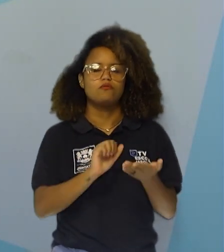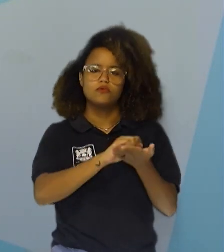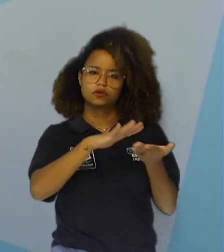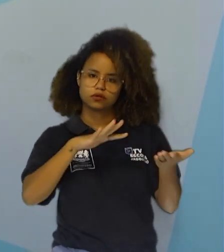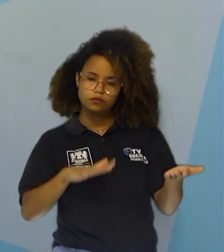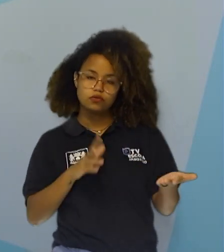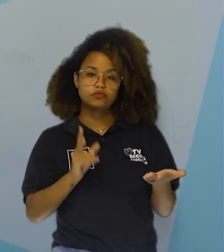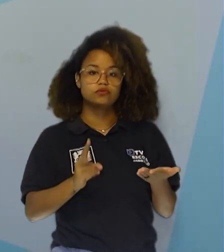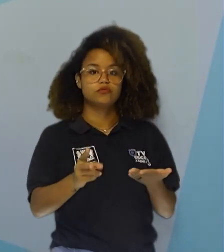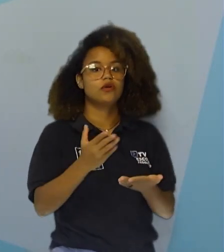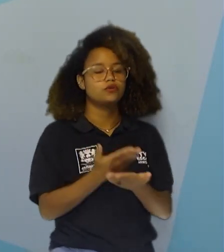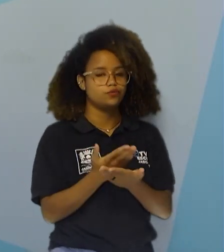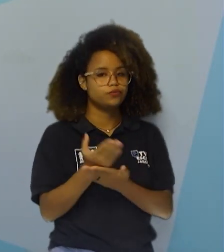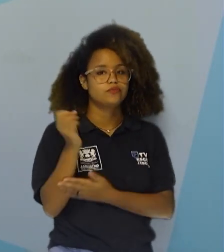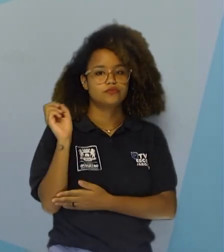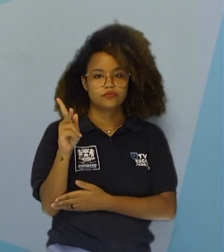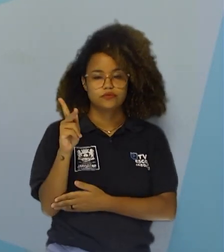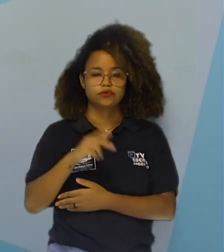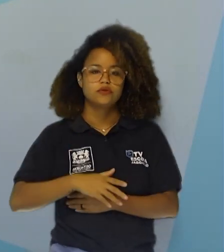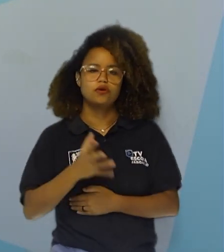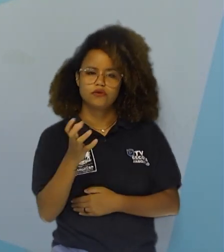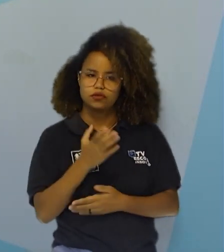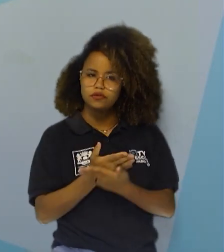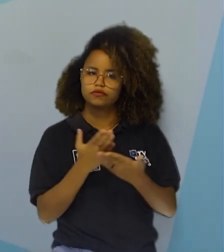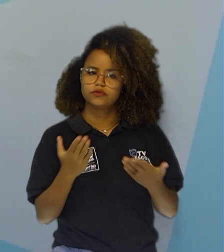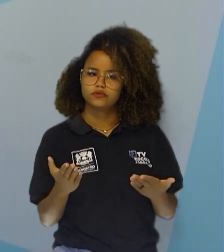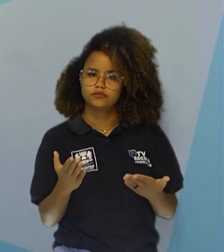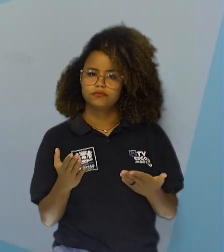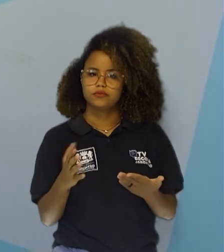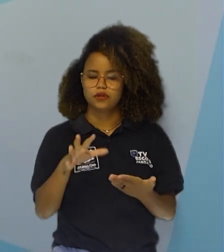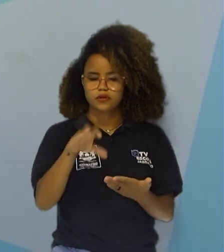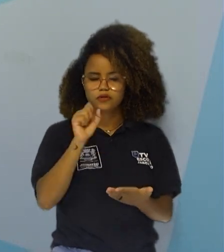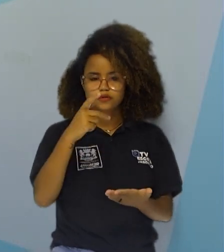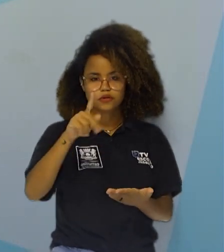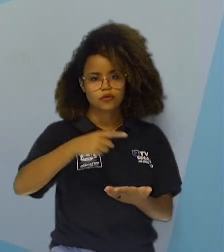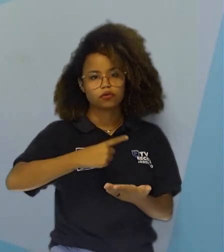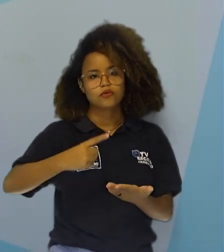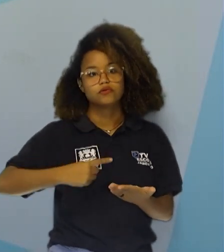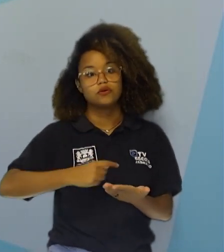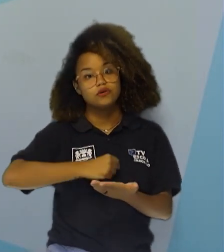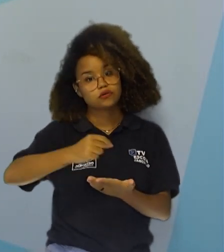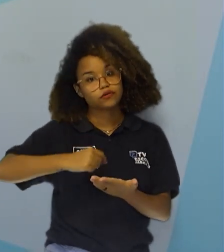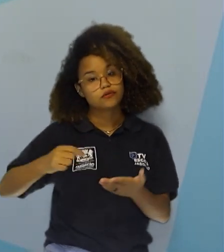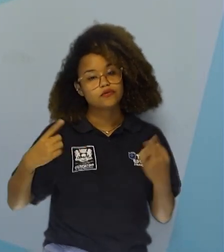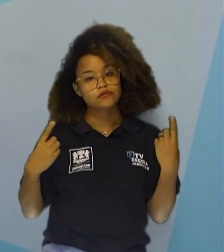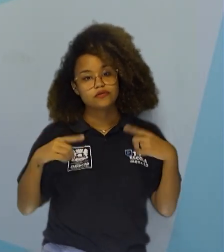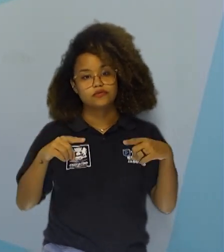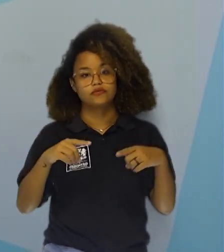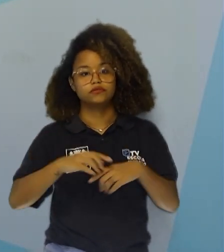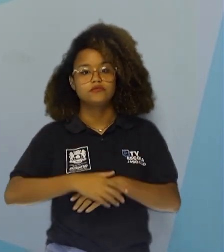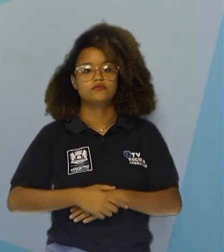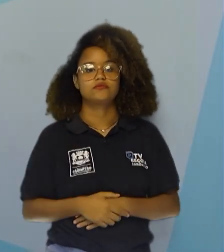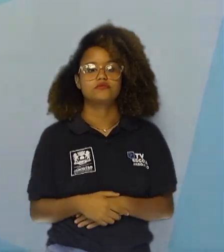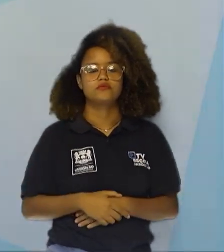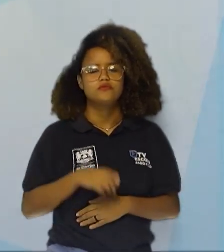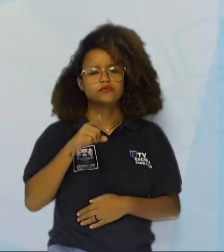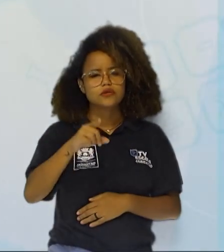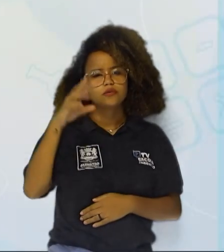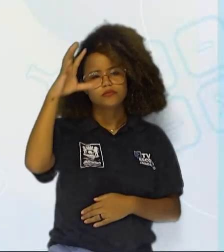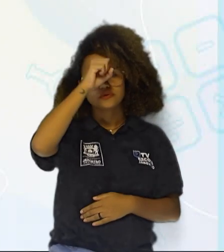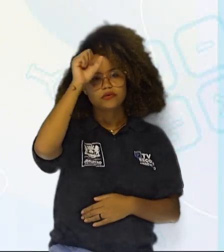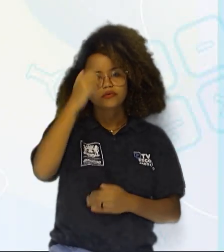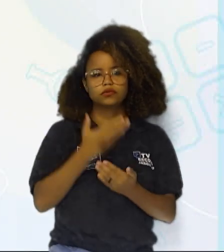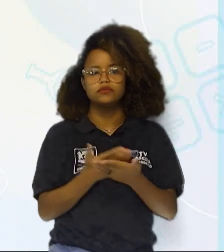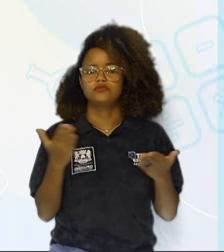continuar seus estudos. Ok? Então, eu quero que você, eu preciso que você pegue seu caderno e anote esse desafio. Você aprendeu na aula de